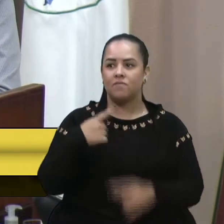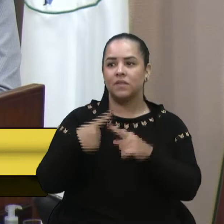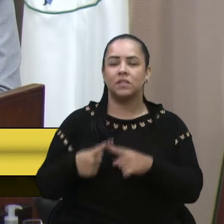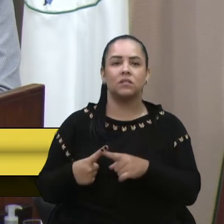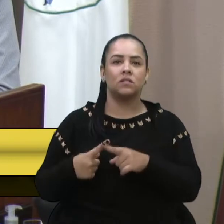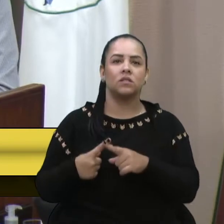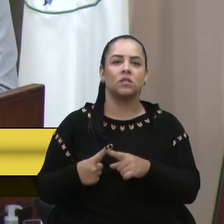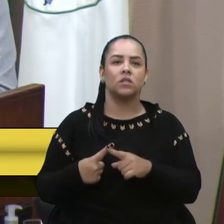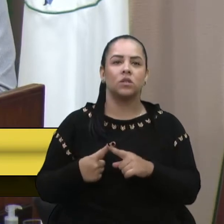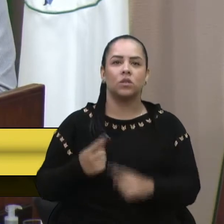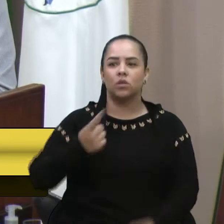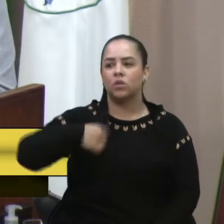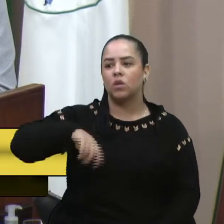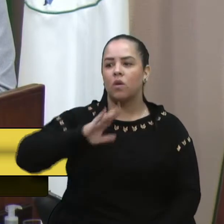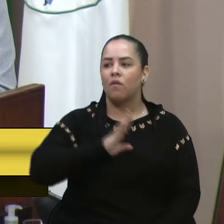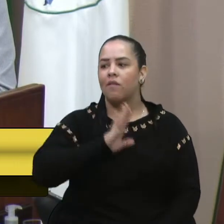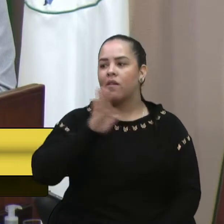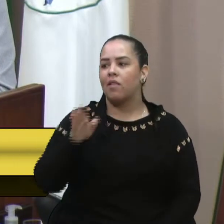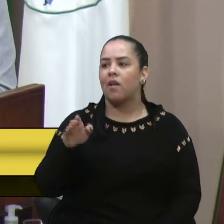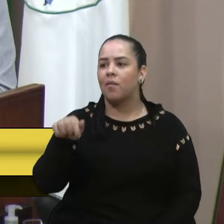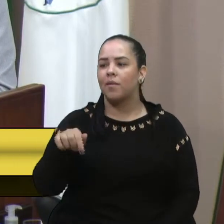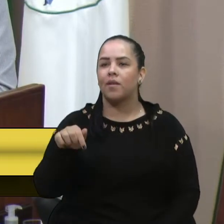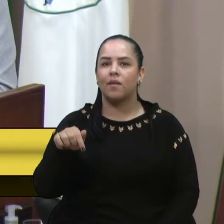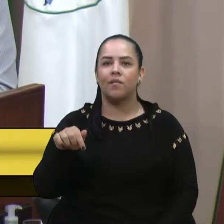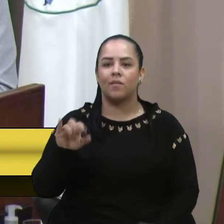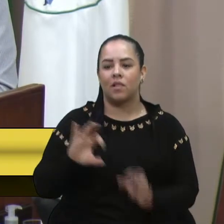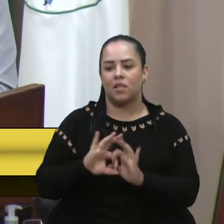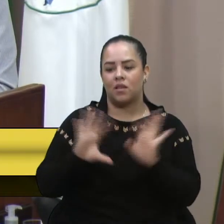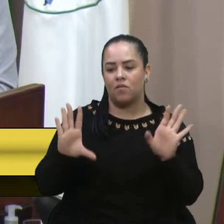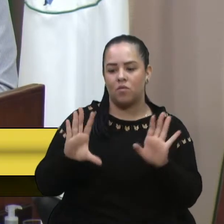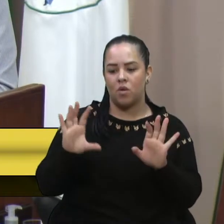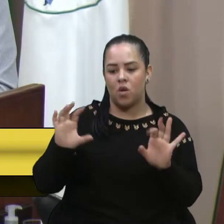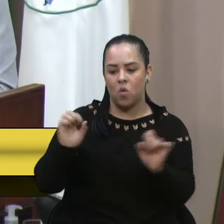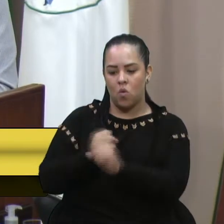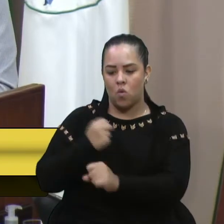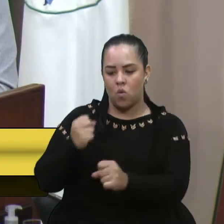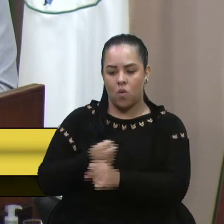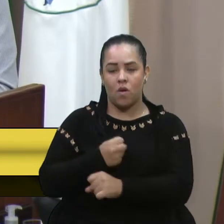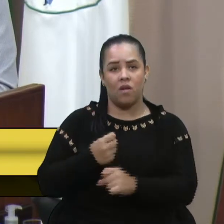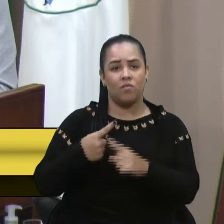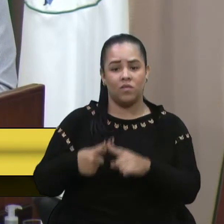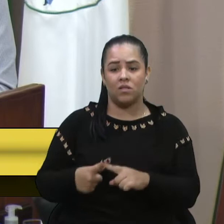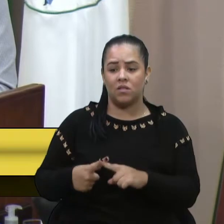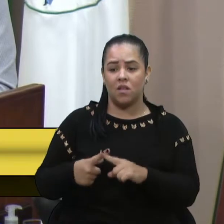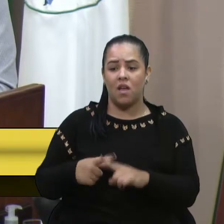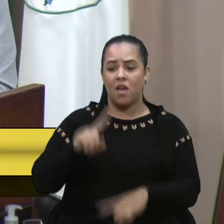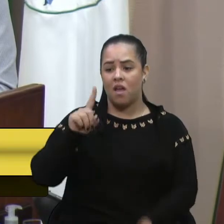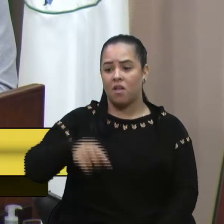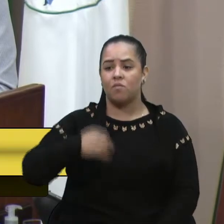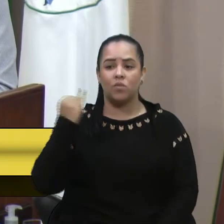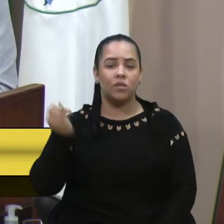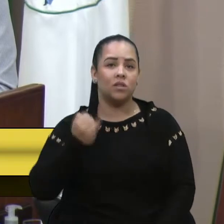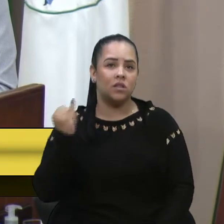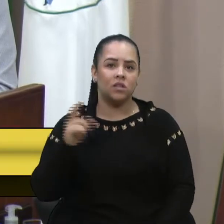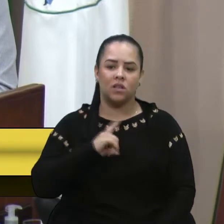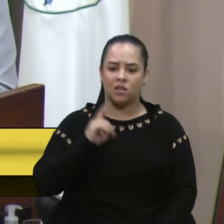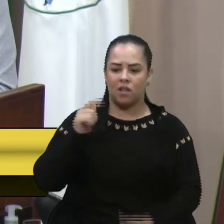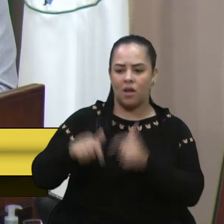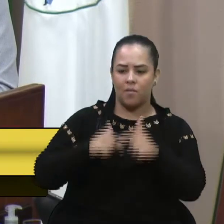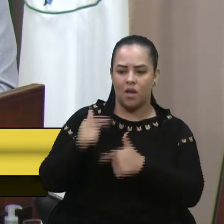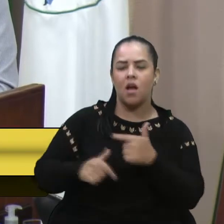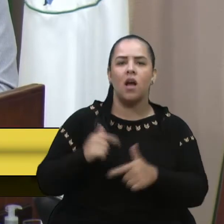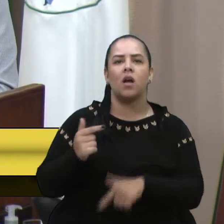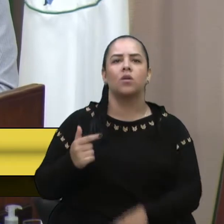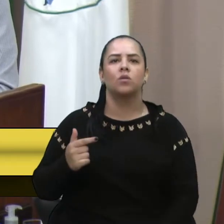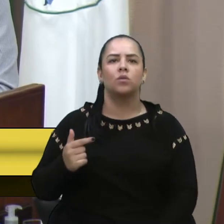gente vai lá para fazer uma liberação de uma obra. Uma obra, às vezes, é tão importante que ela gera renda, trabalho, emprego,